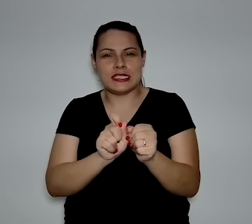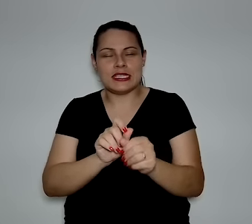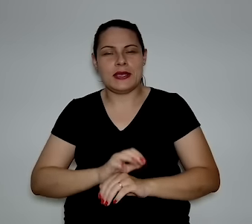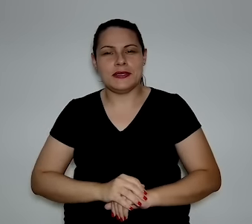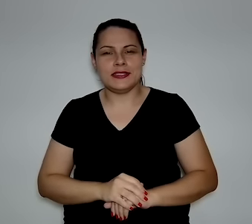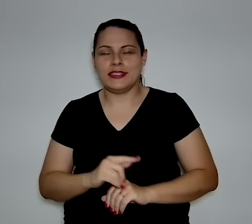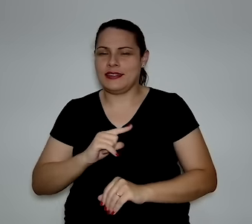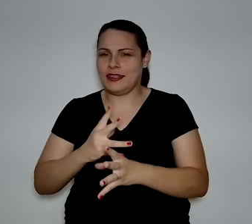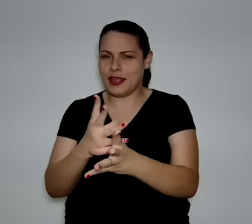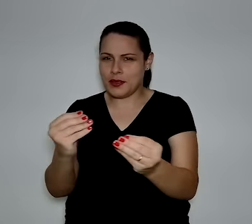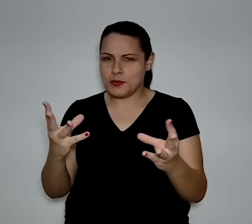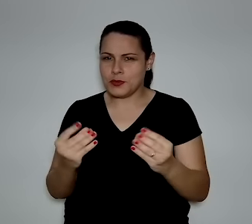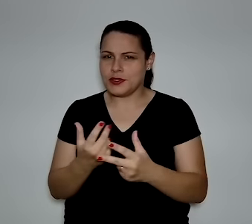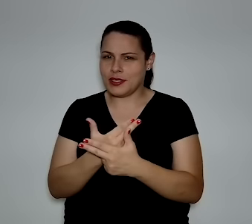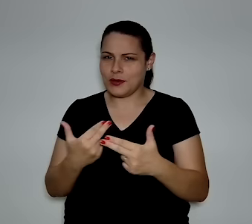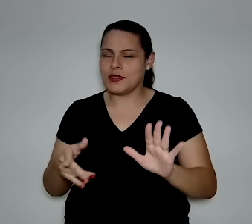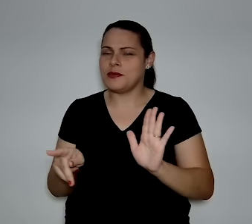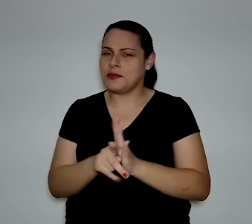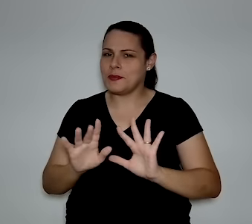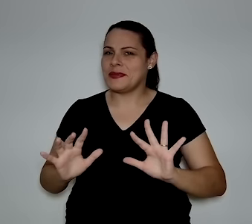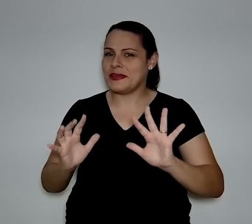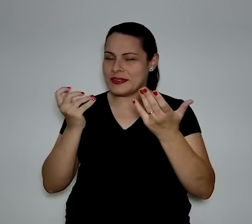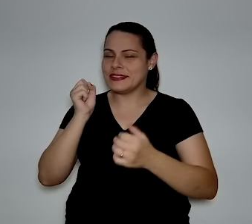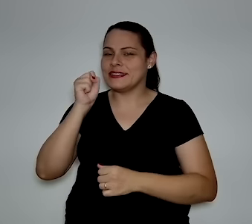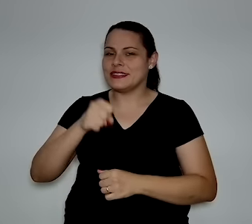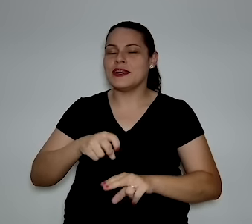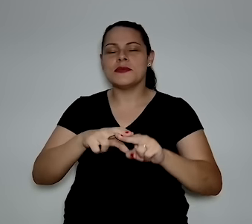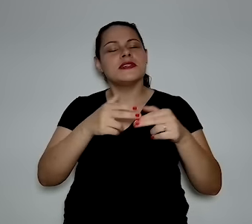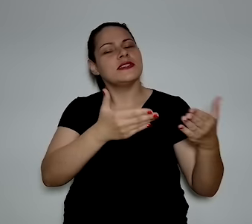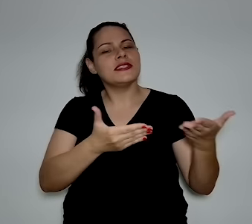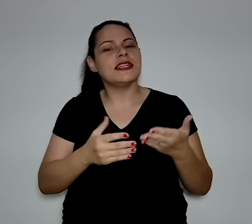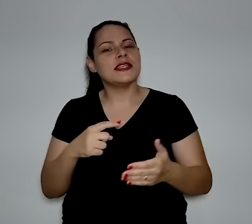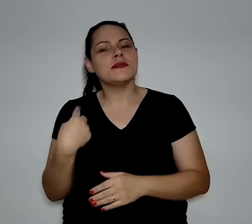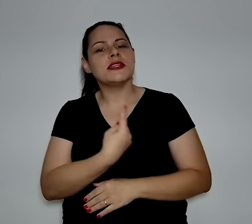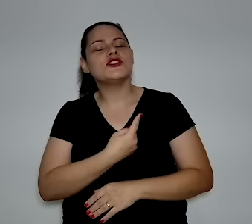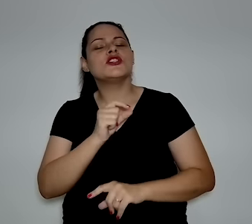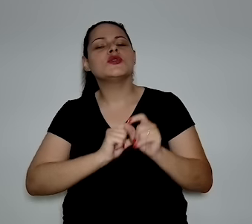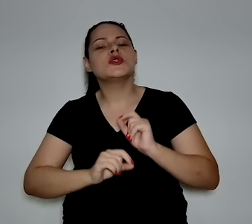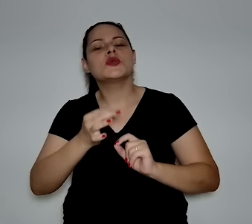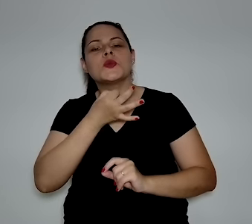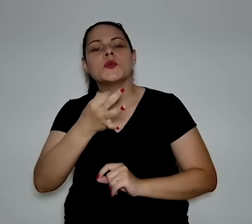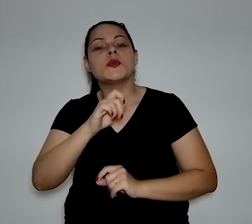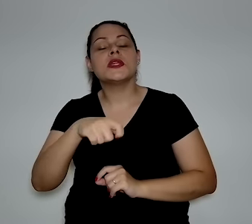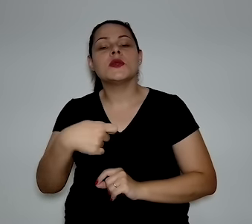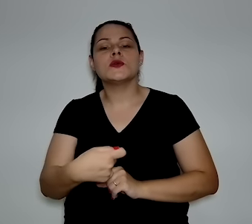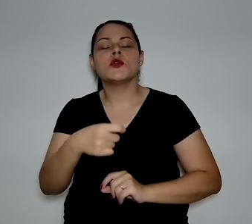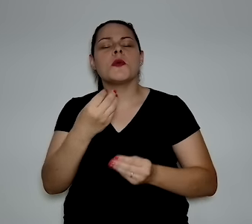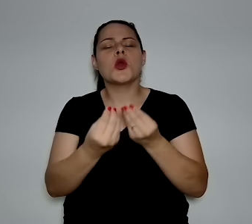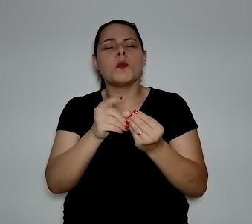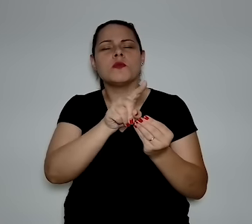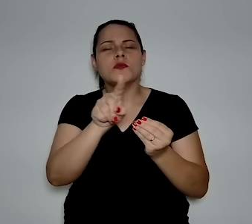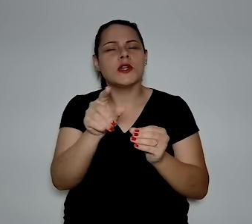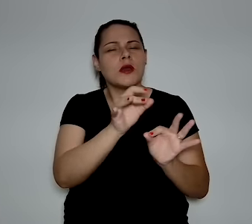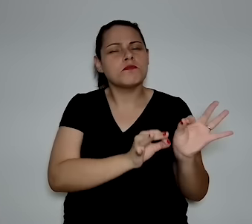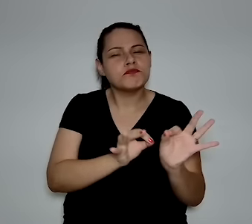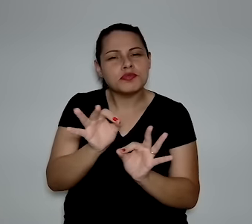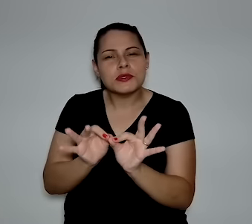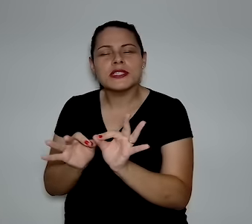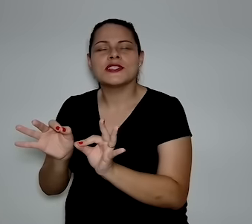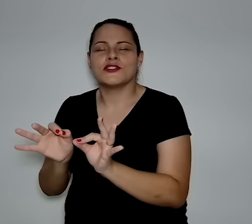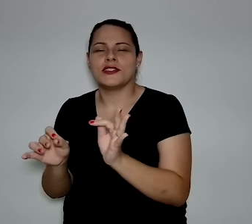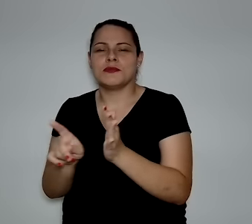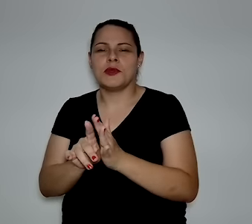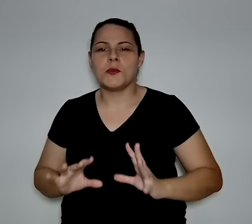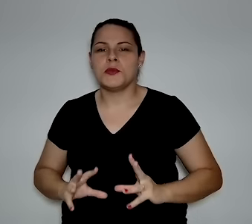têm coisa aí rolando. E eu queria que você trouxesse para nós aqui como é que vocês estão planejando